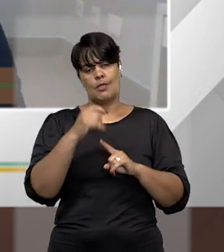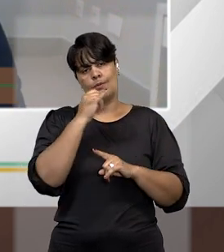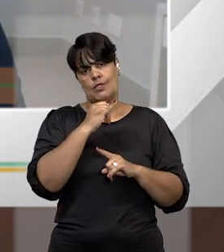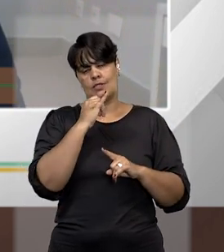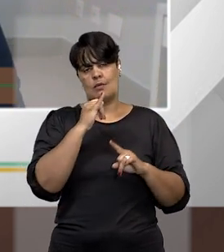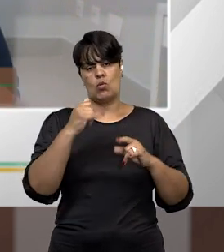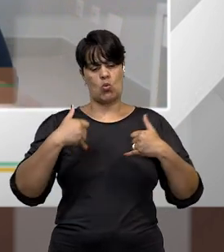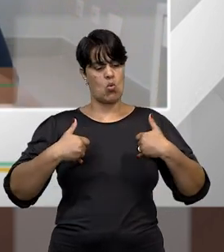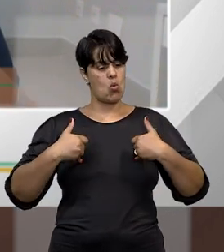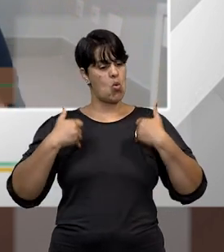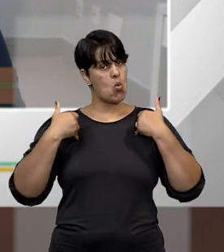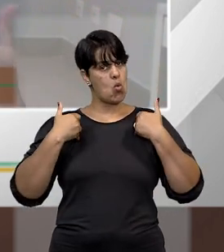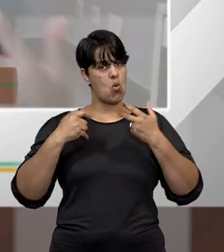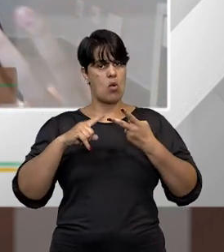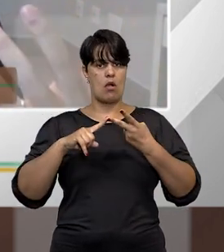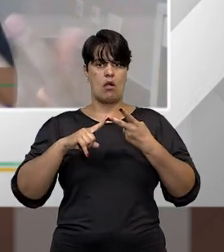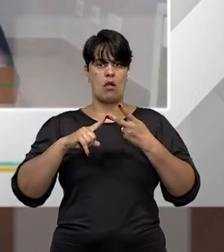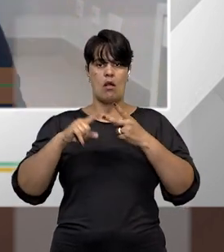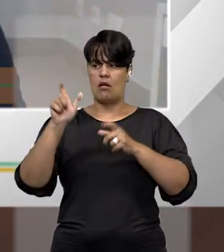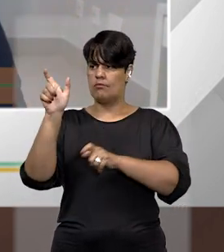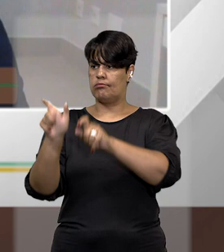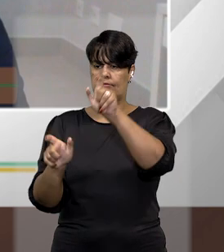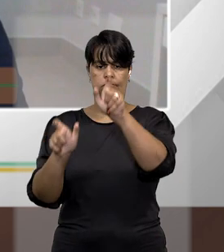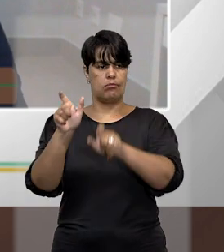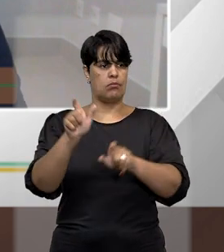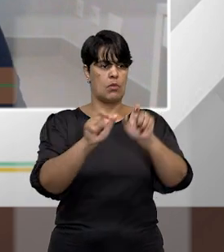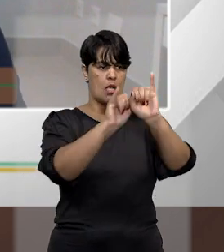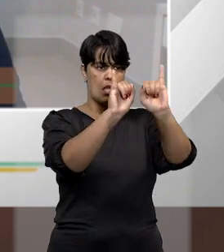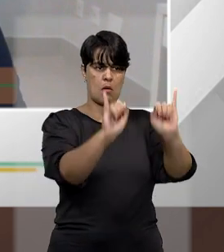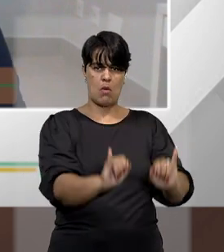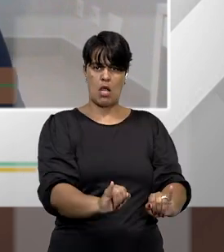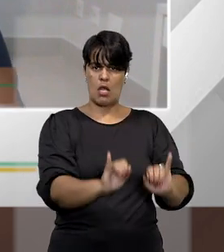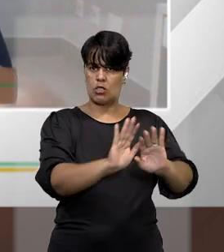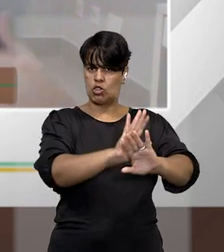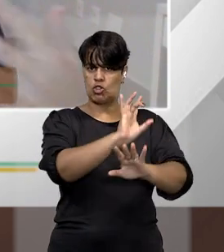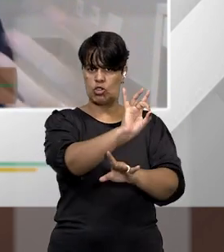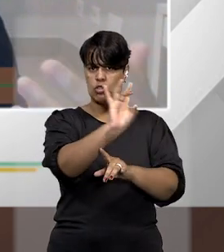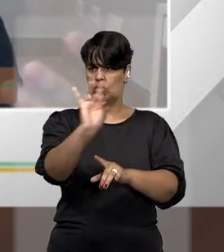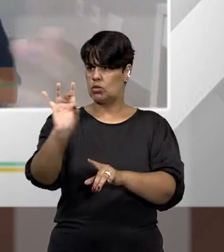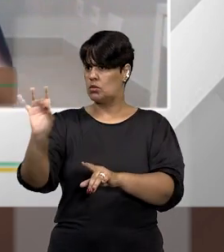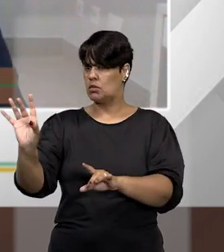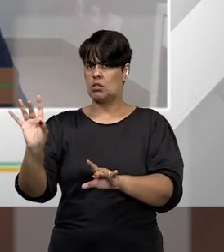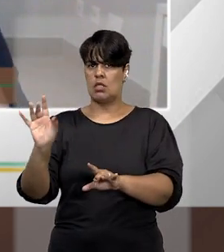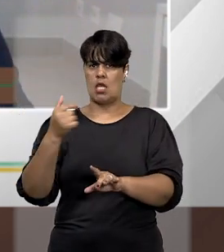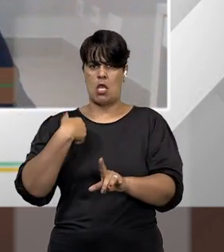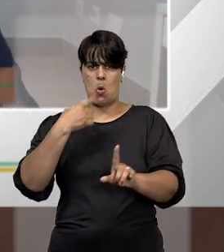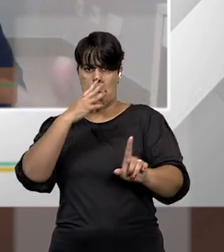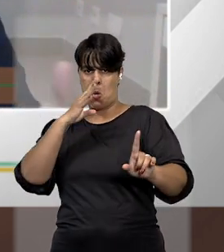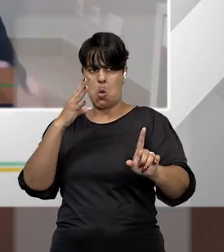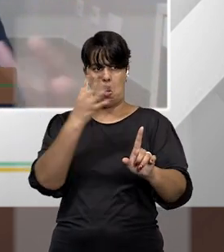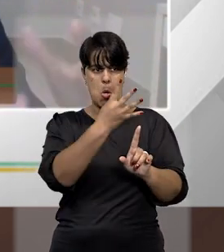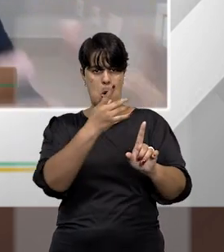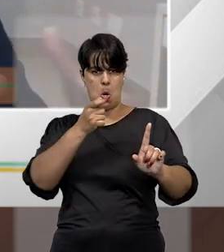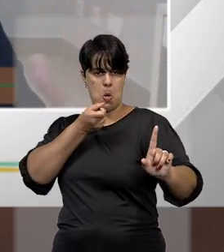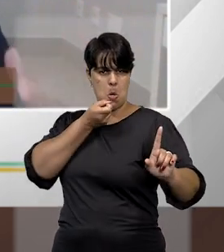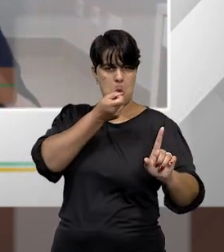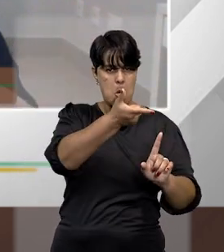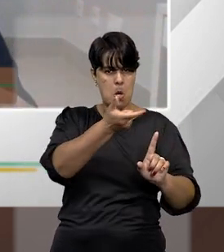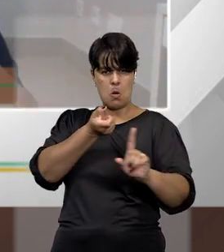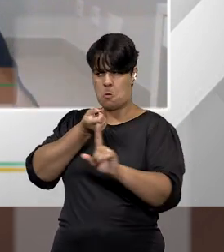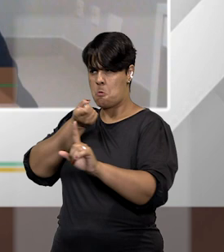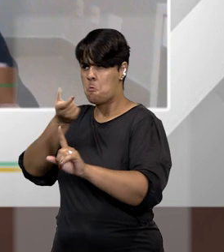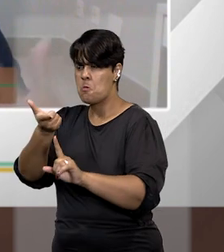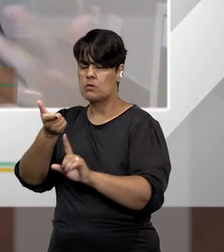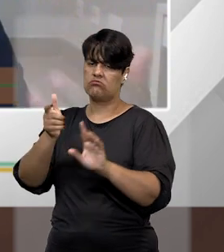das pessoas, ninguém pode, invocando o seu direito à liberdade de manifestação, ofender outra pessoa, caluniar, difamar, porque aí você